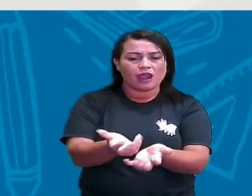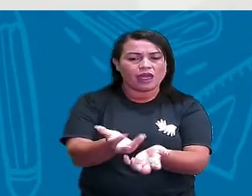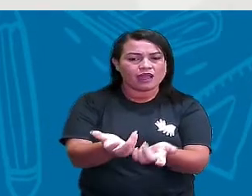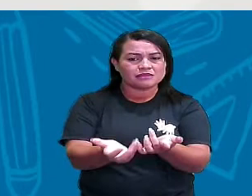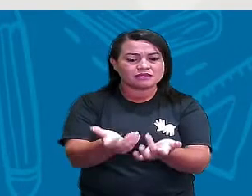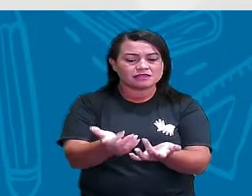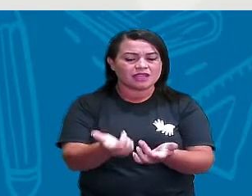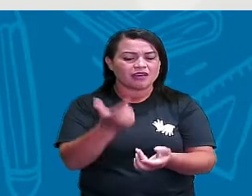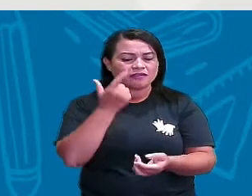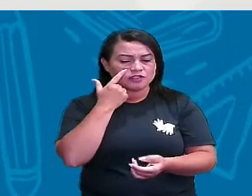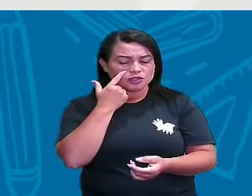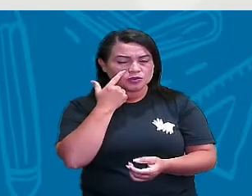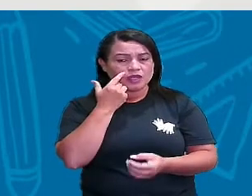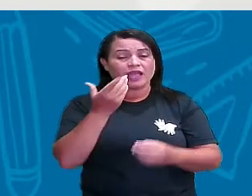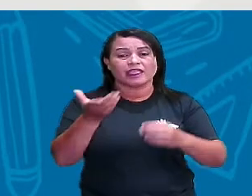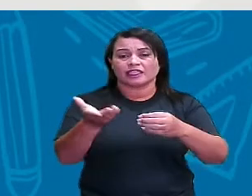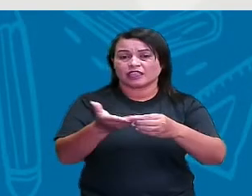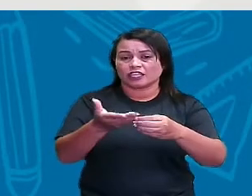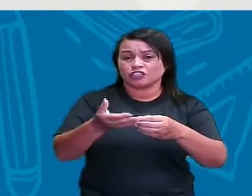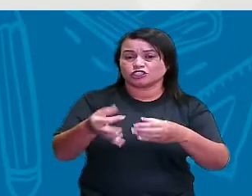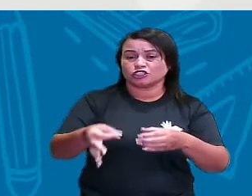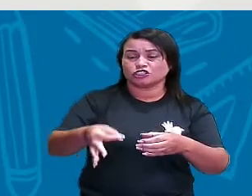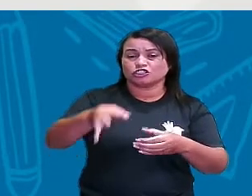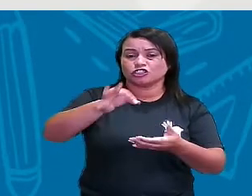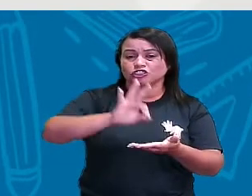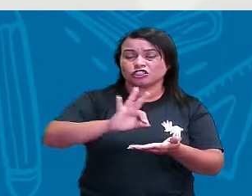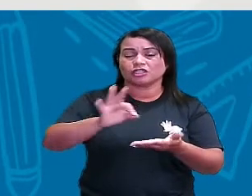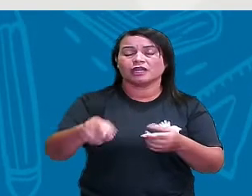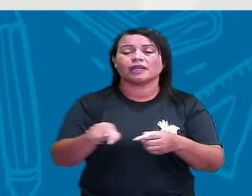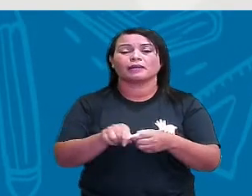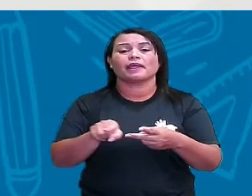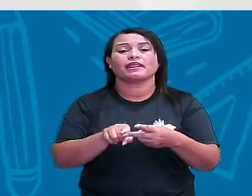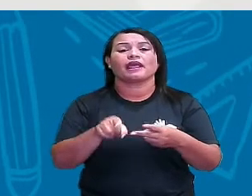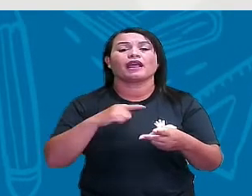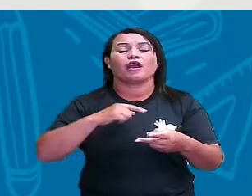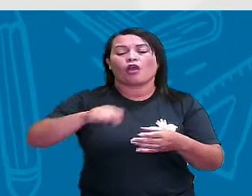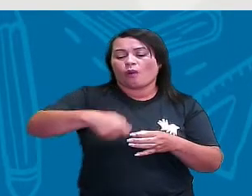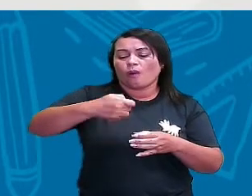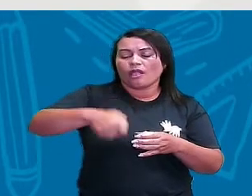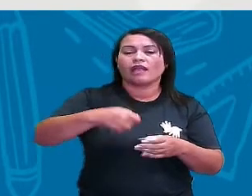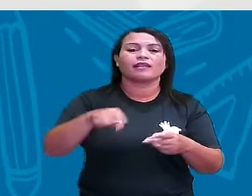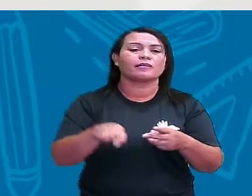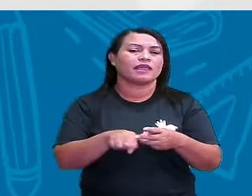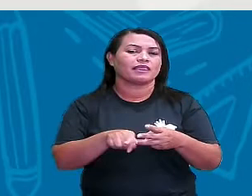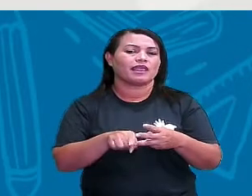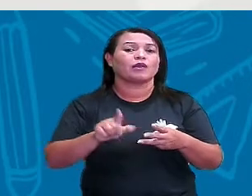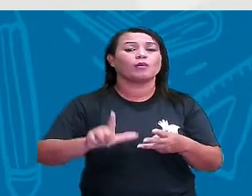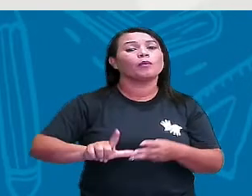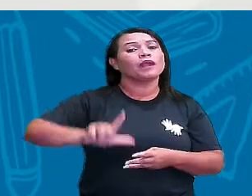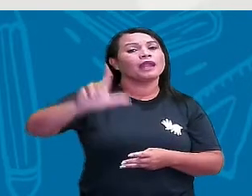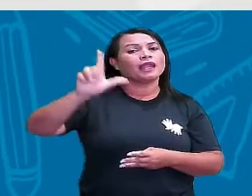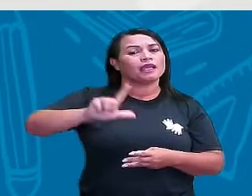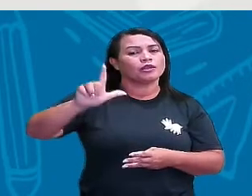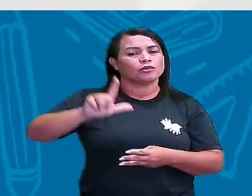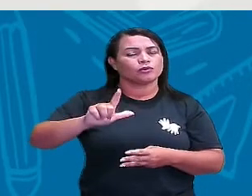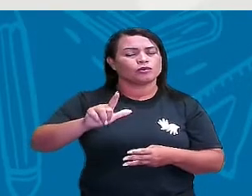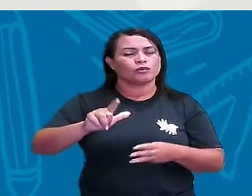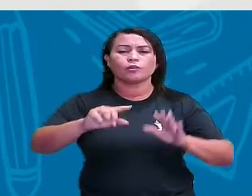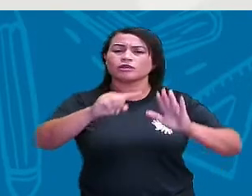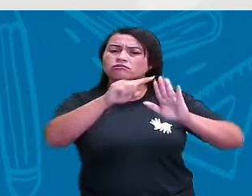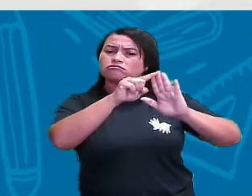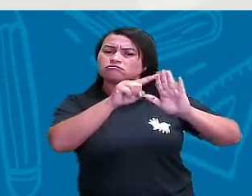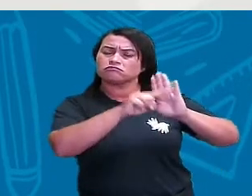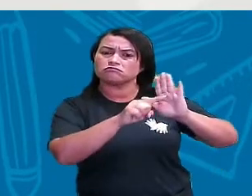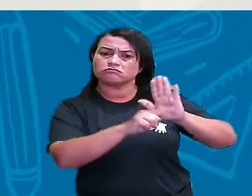xícara, colher e 1 litro, tá certo? Então, quando a gente padroniza, fica